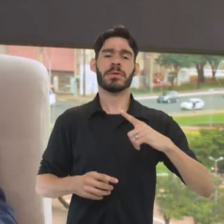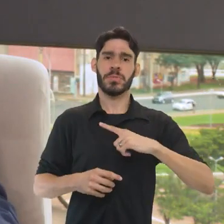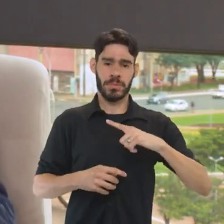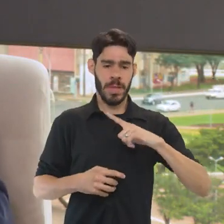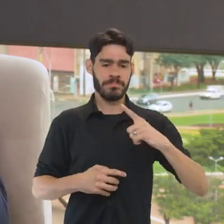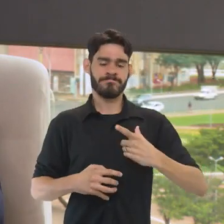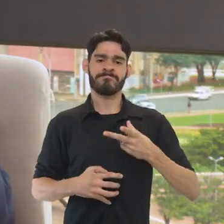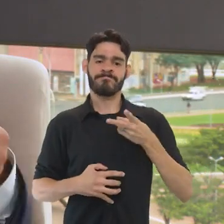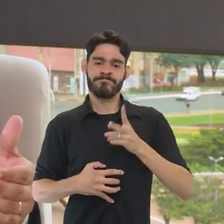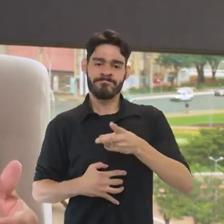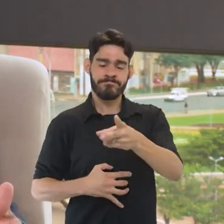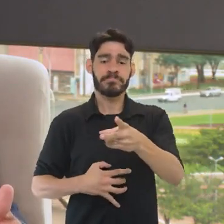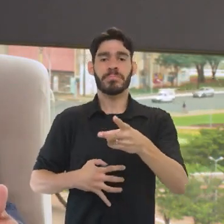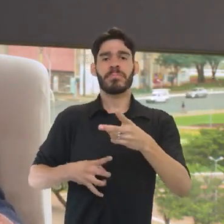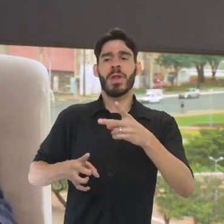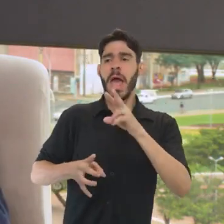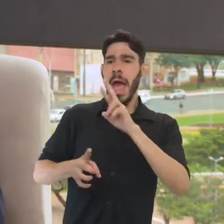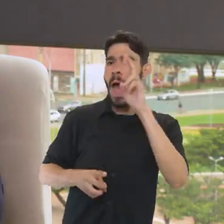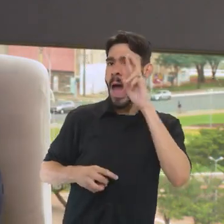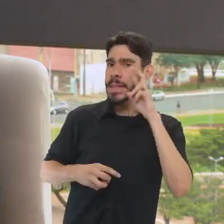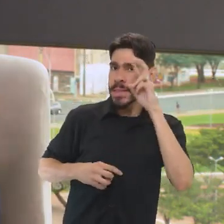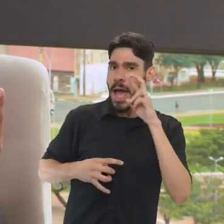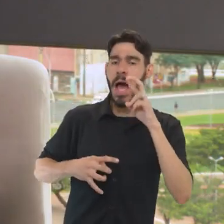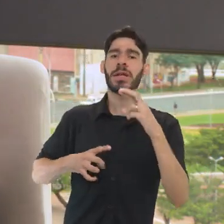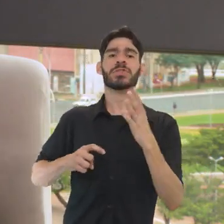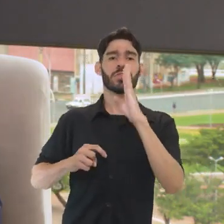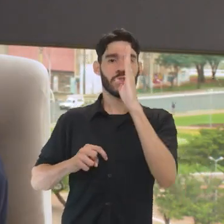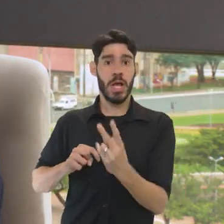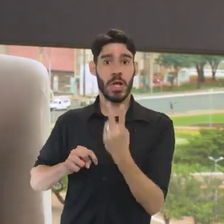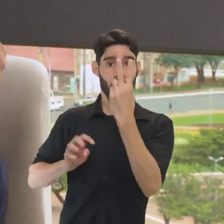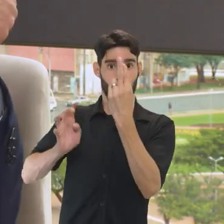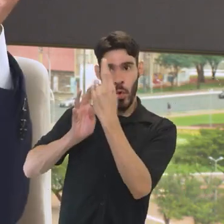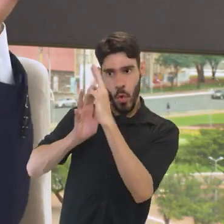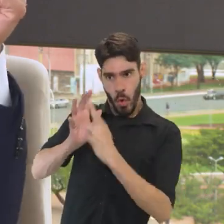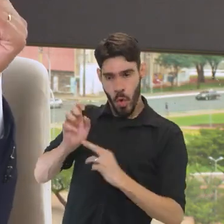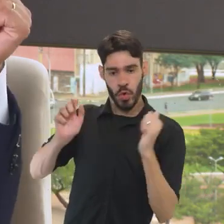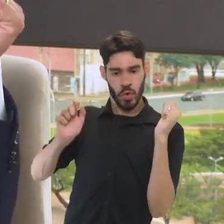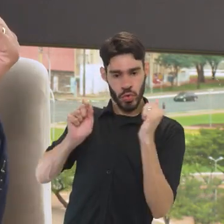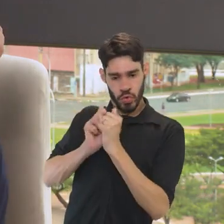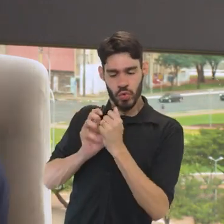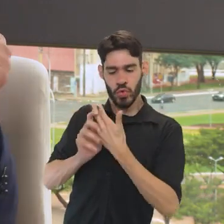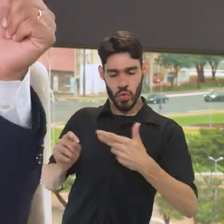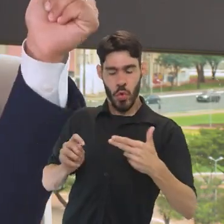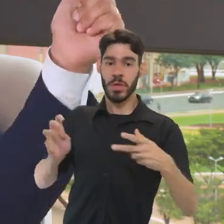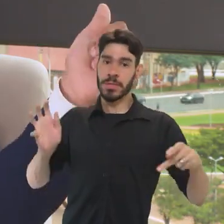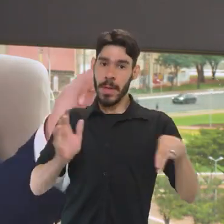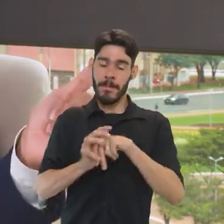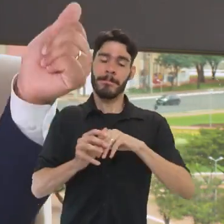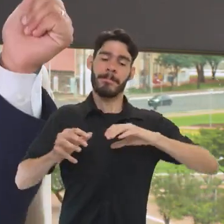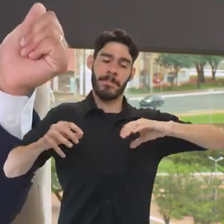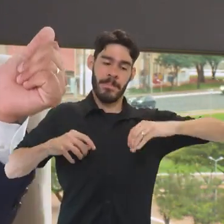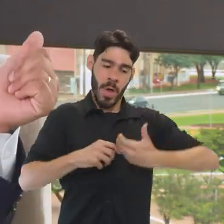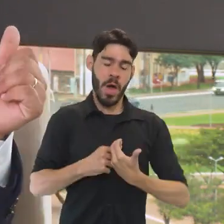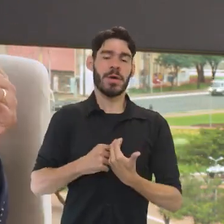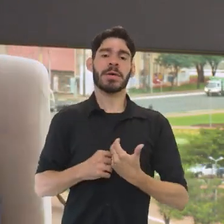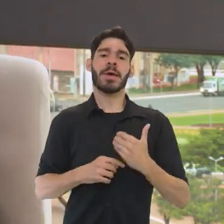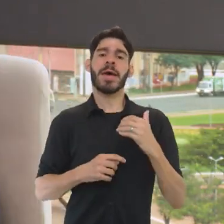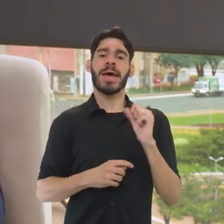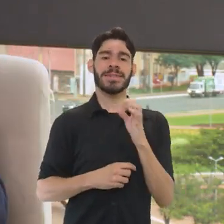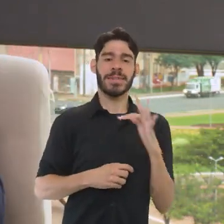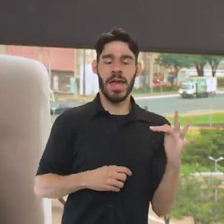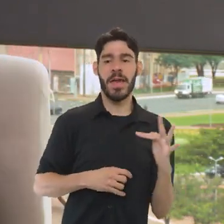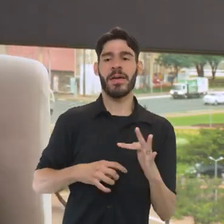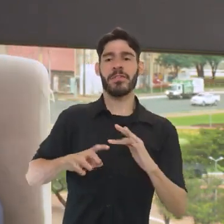dessa análise dos danos. Produzimos já dois relatórios, junto com os acervos da Câmara do Senado, do STF e do Palácio.